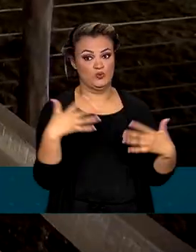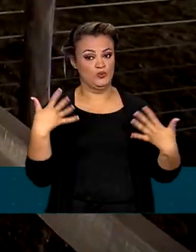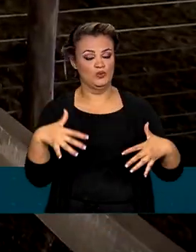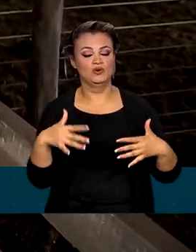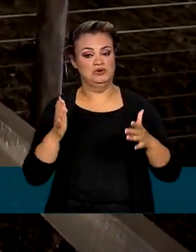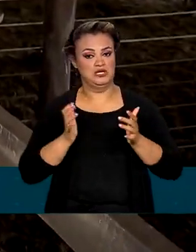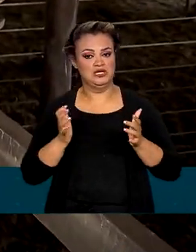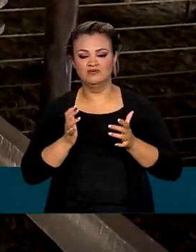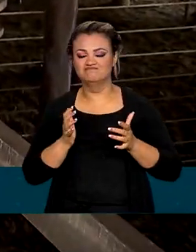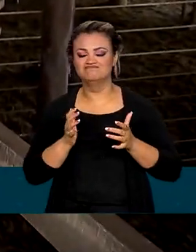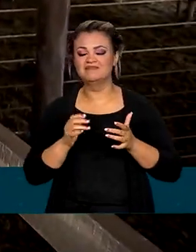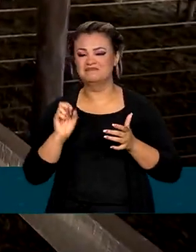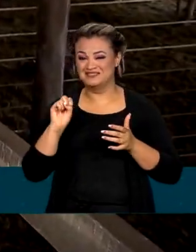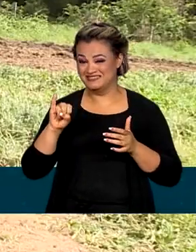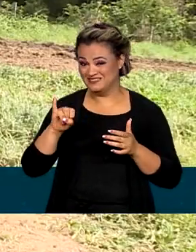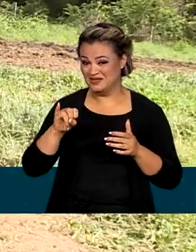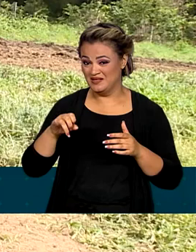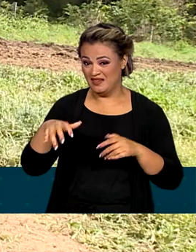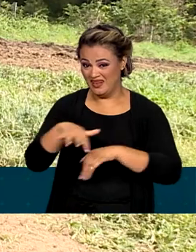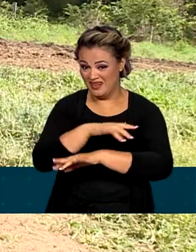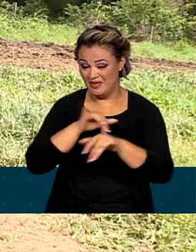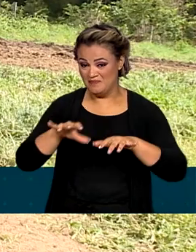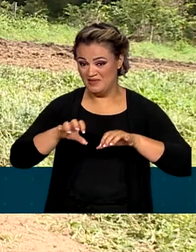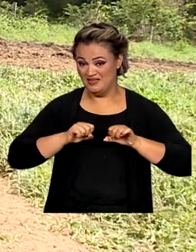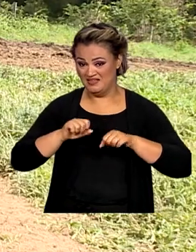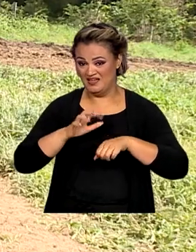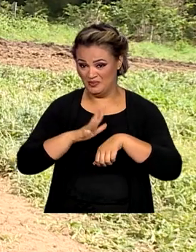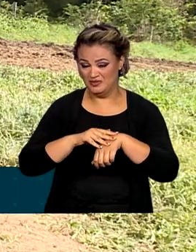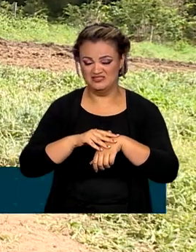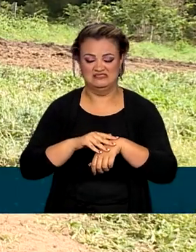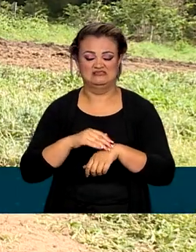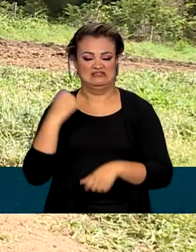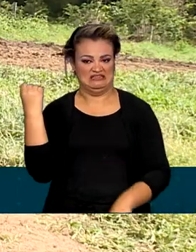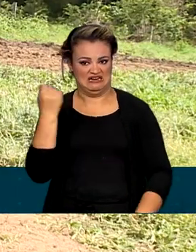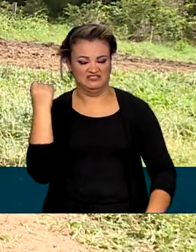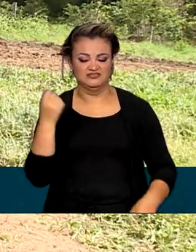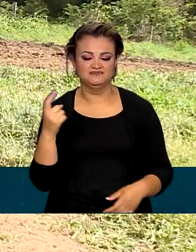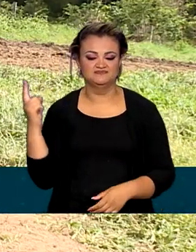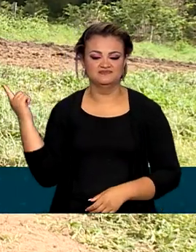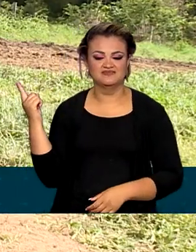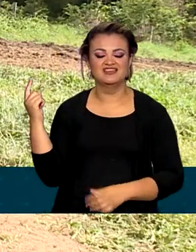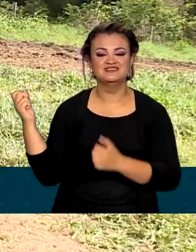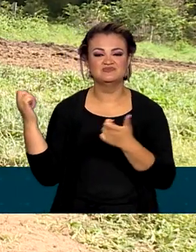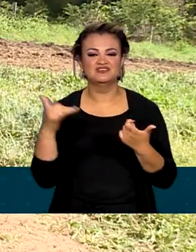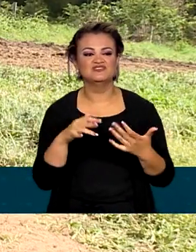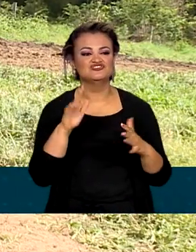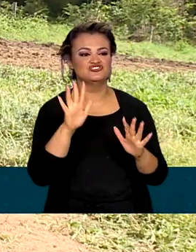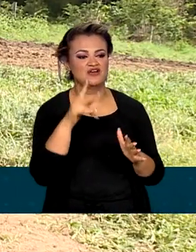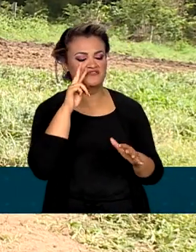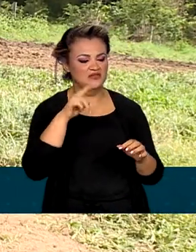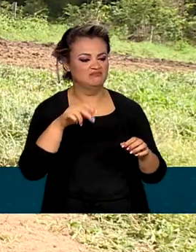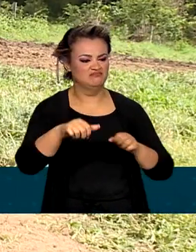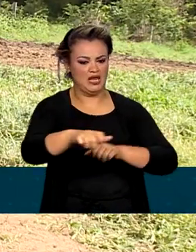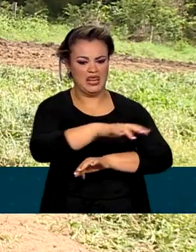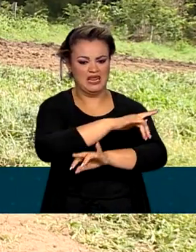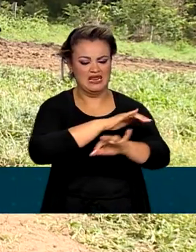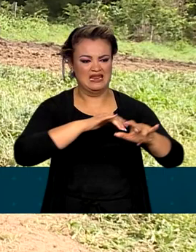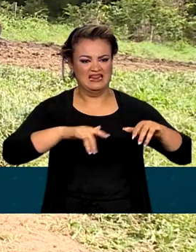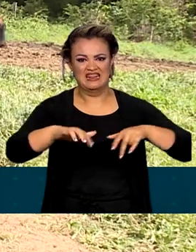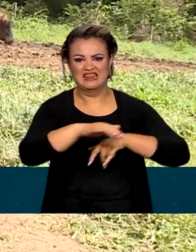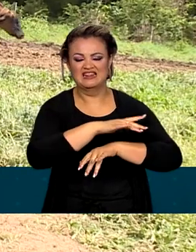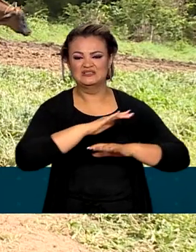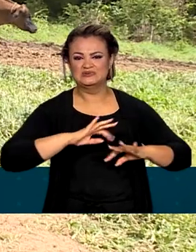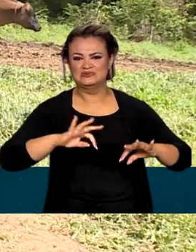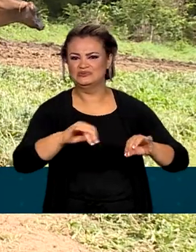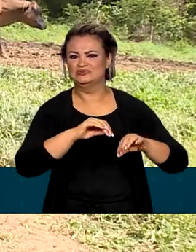podem ser muitos. Já vi casos de rebanho com a aftosa, onde todo rebanho